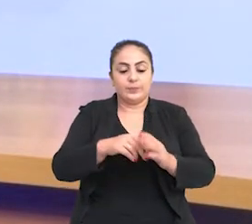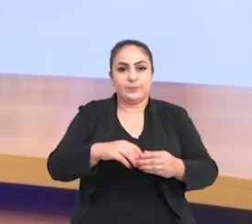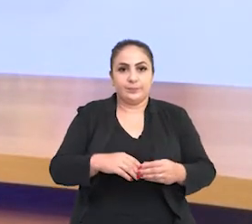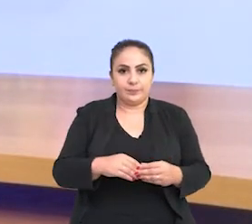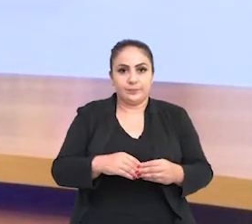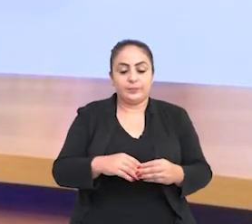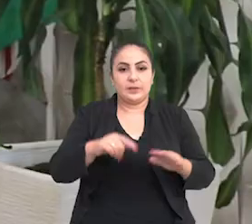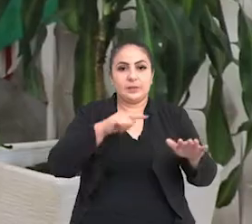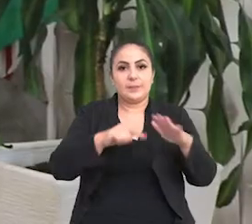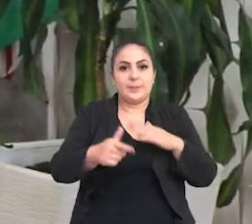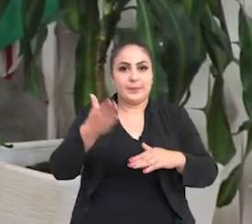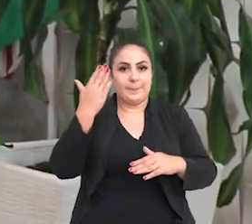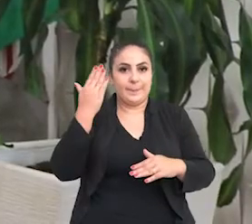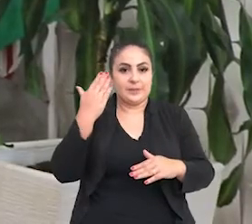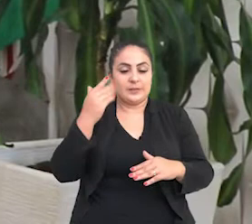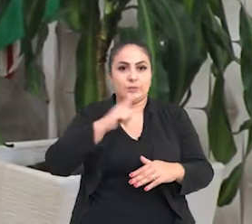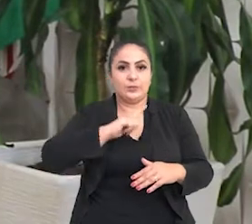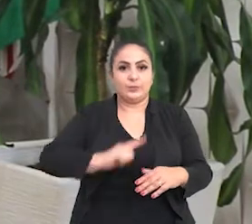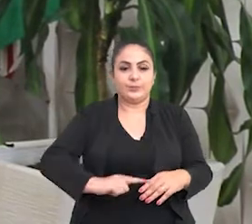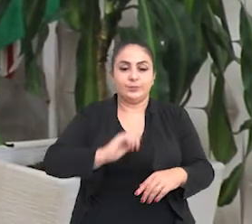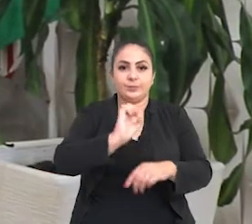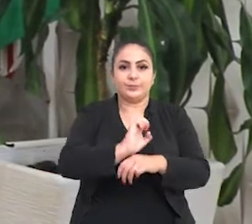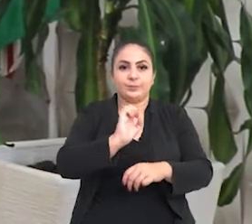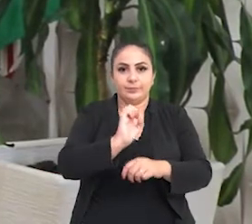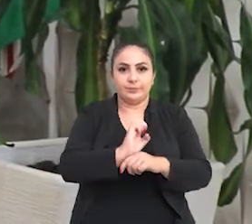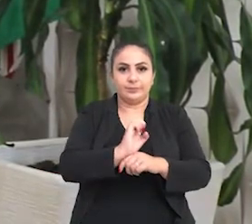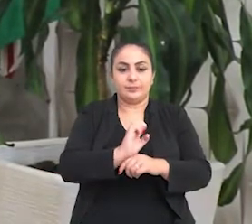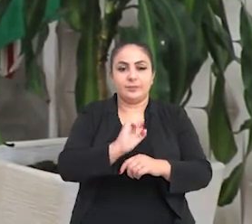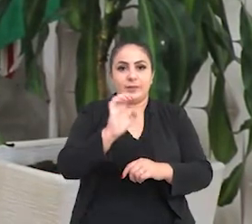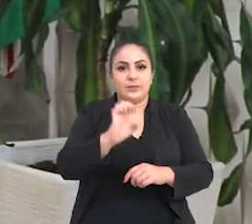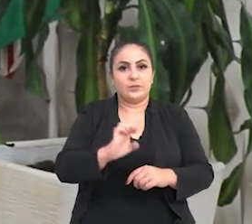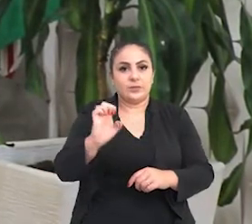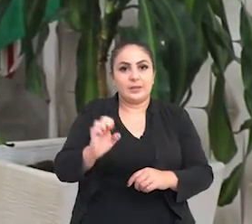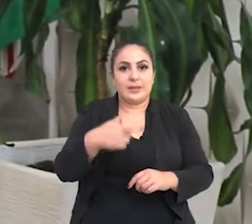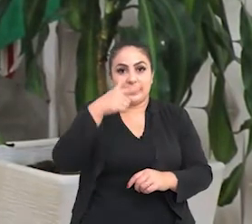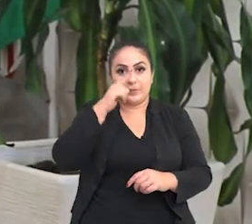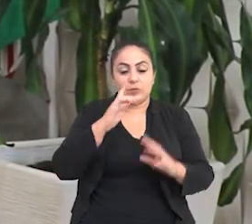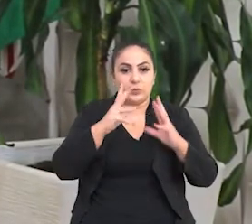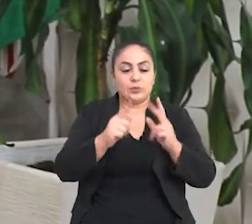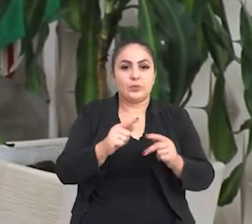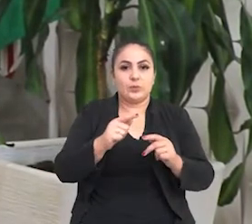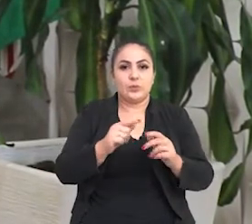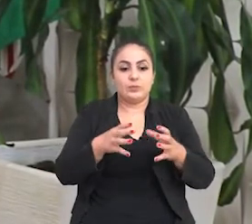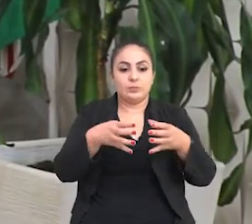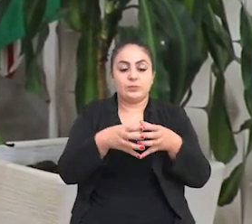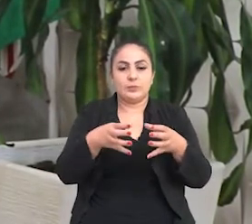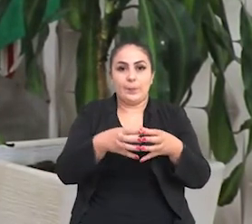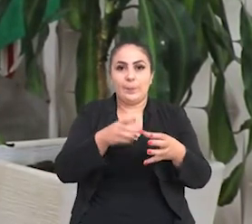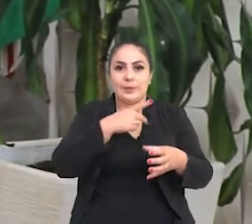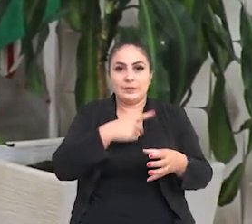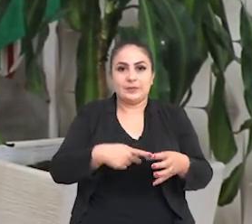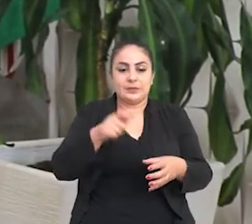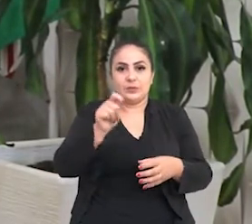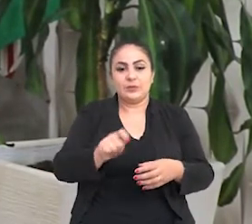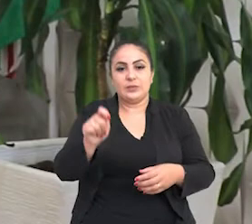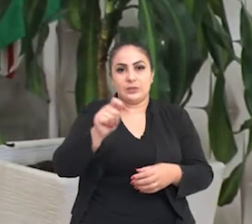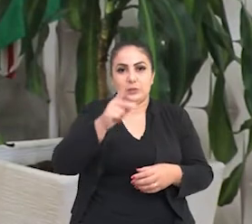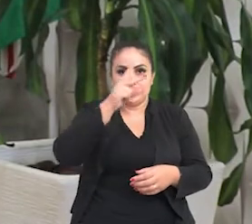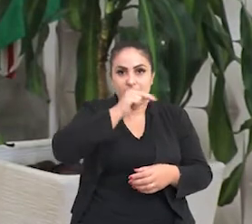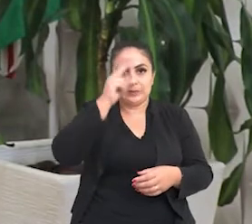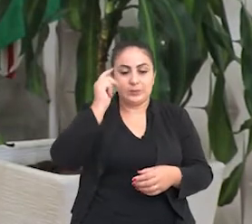novo protocolo. Na semana passada, o governador do Estado, Eduardo Leite, reuniu os presidentes das associações